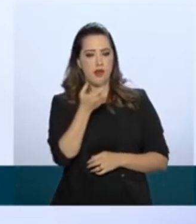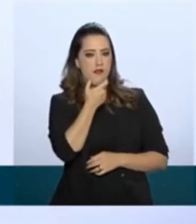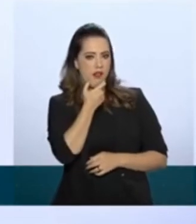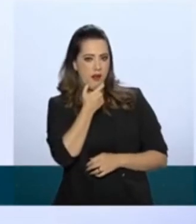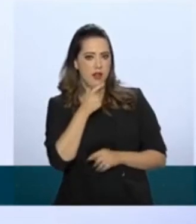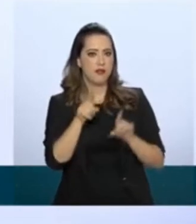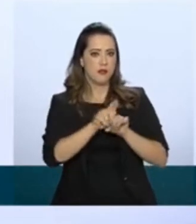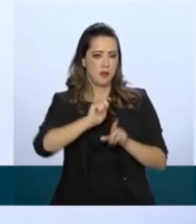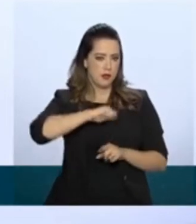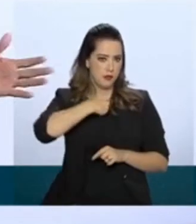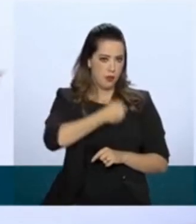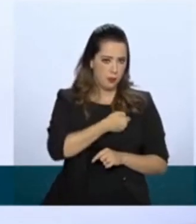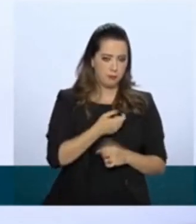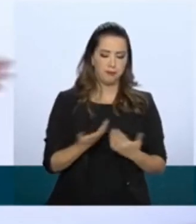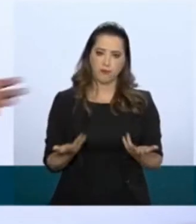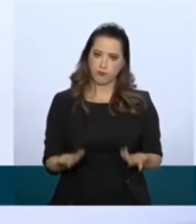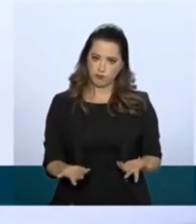espanhol.